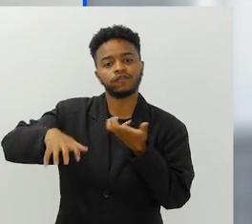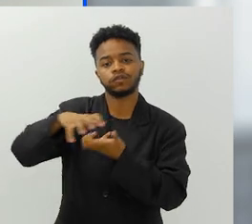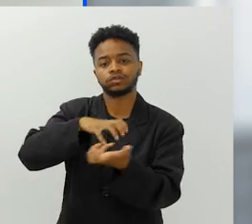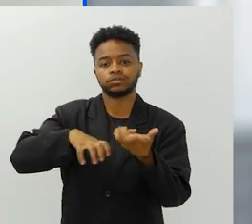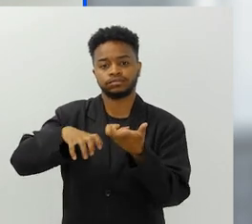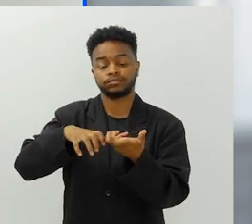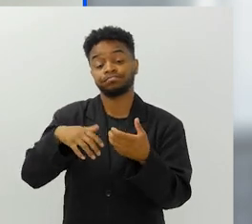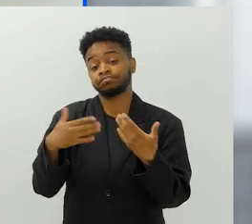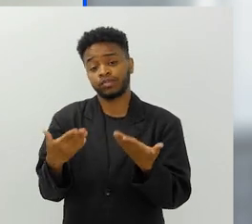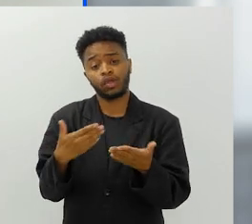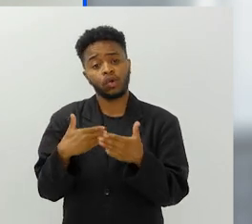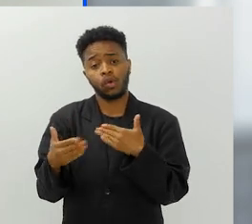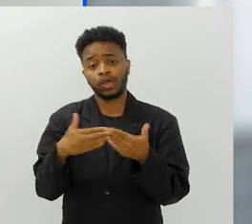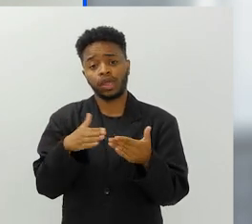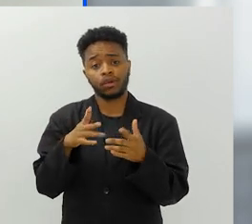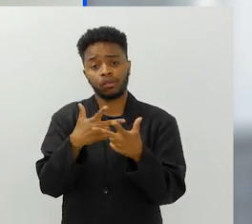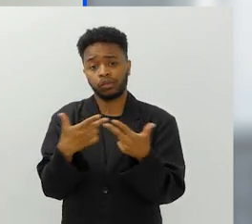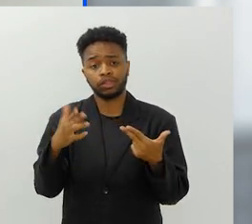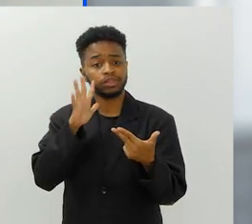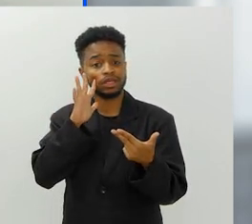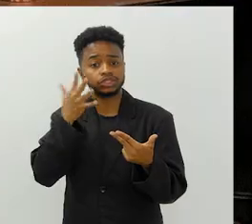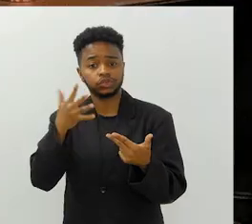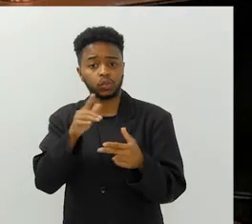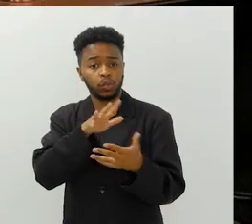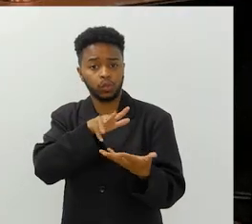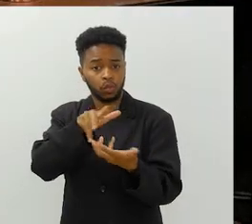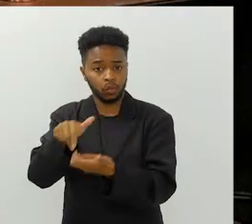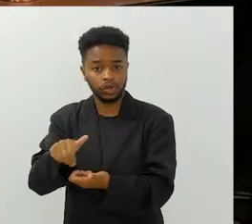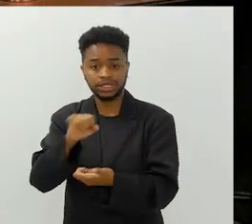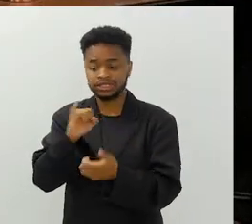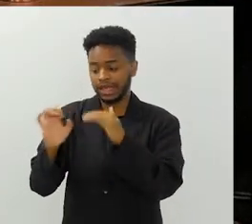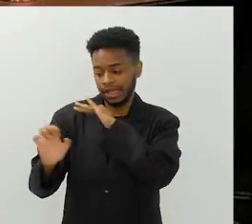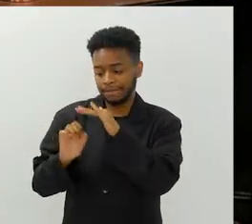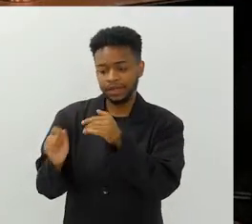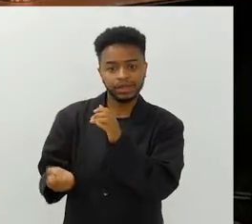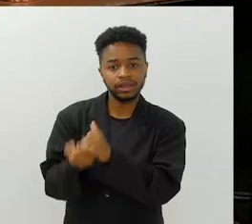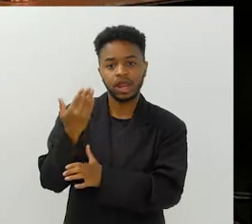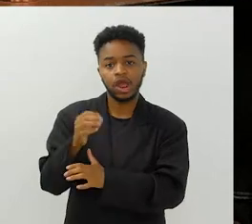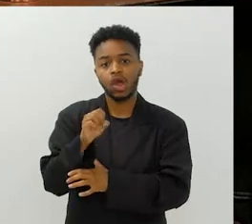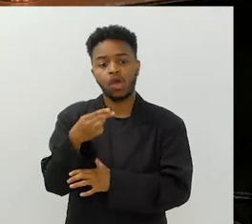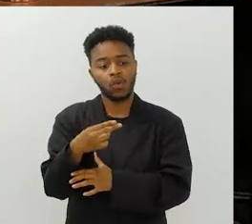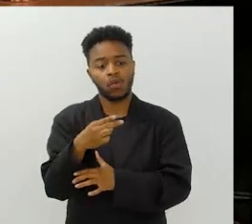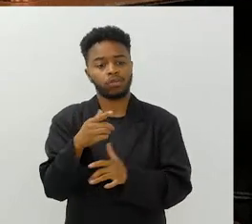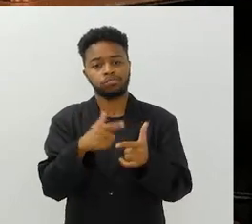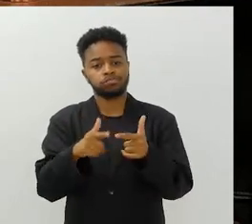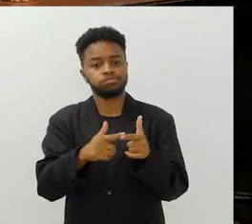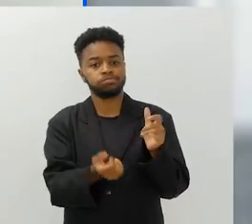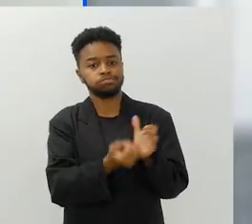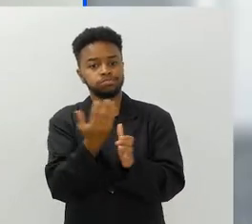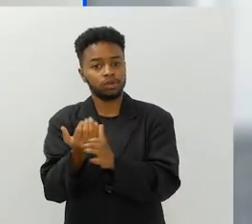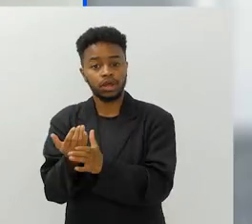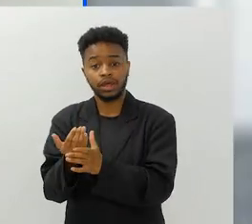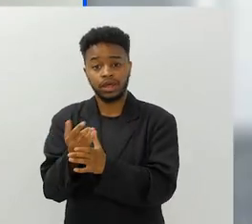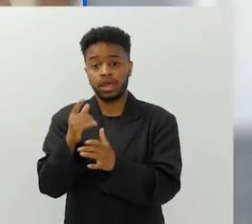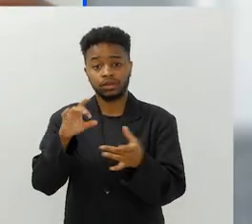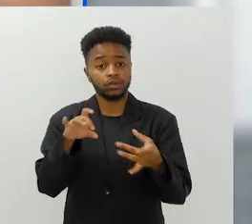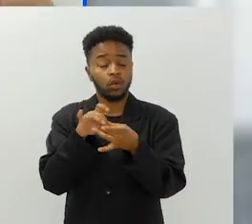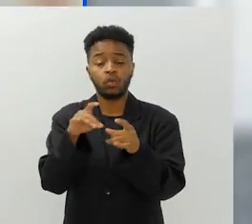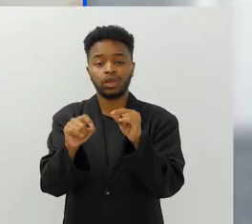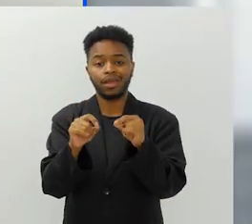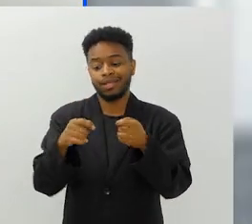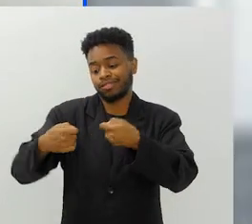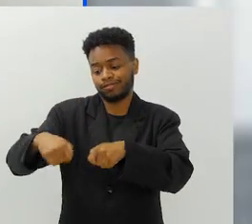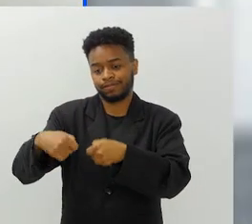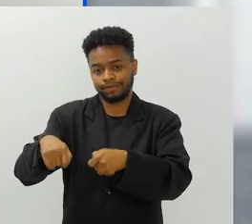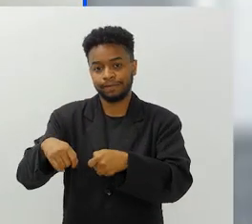porque tudo que é decidido no mundo, seja o que uma empresa vai produzir, seja um projeto de lei que vai ser implementado, tudo isso é baseado na